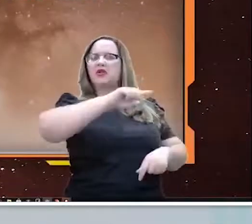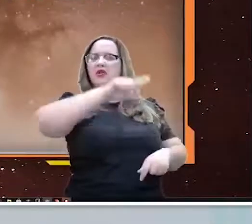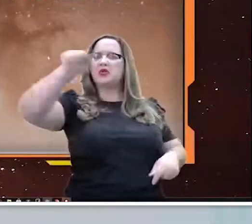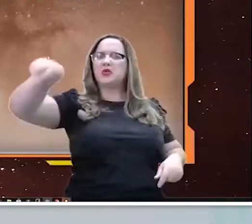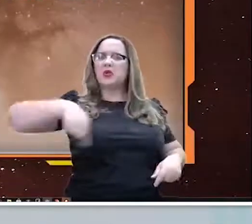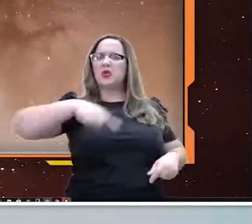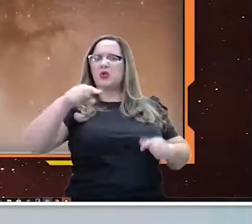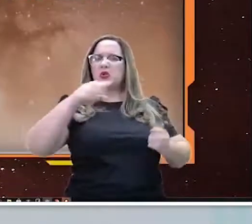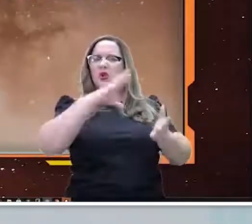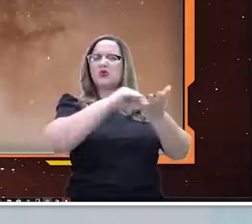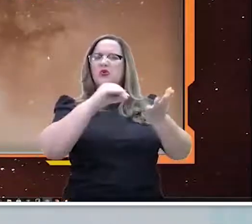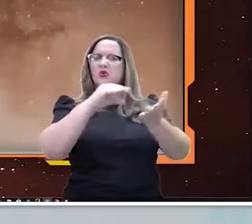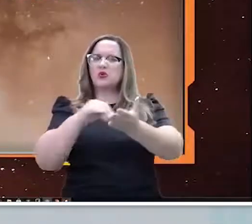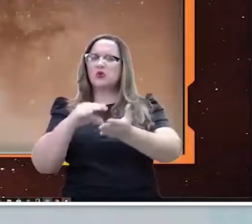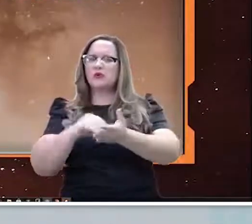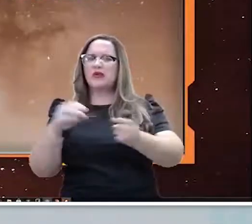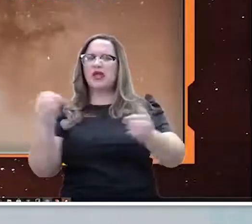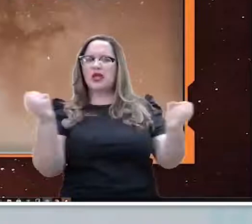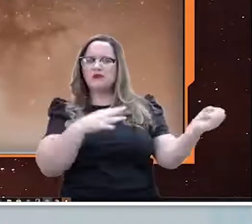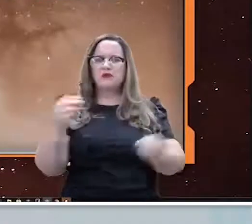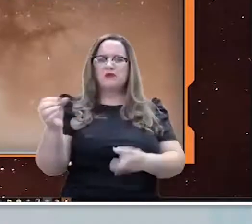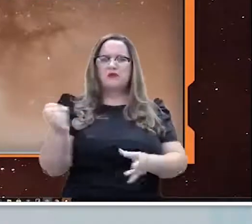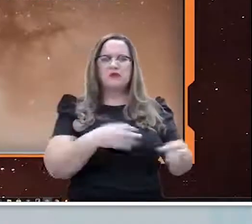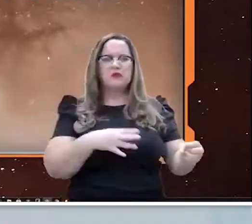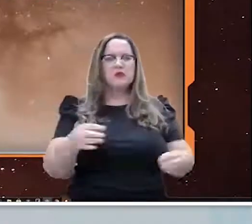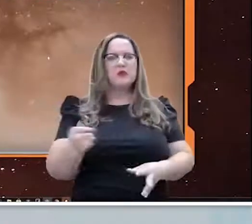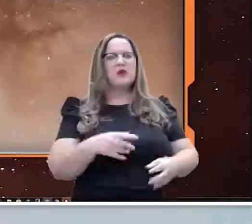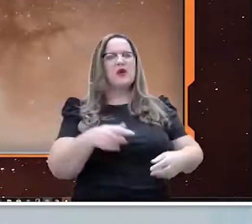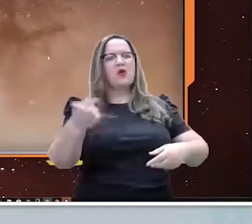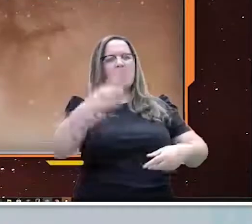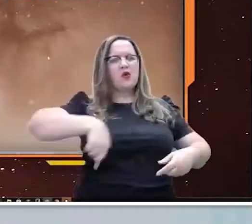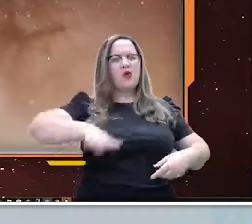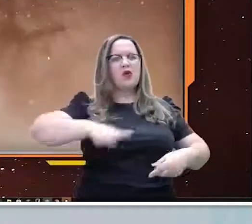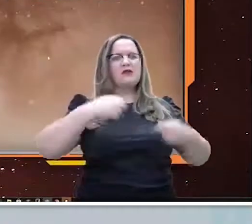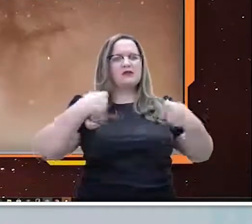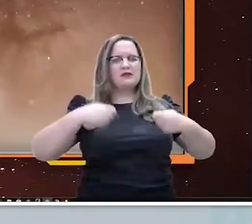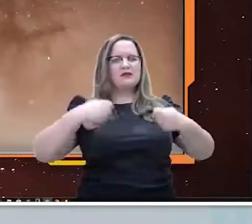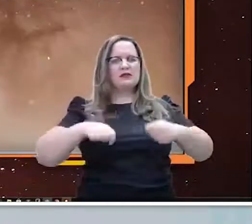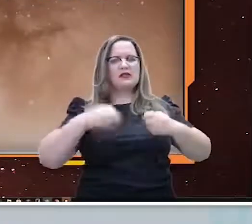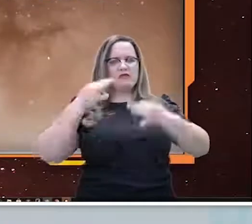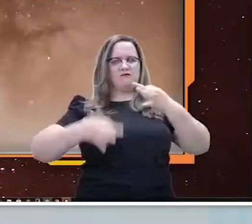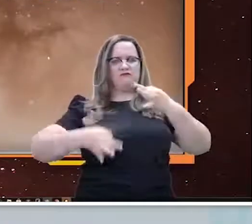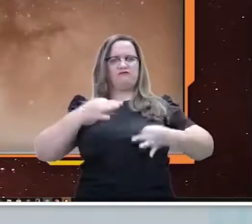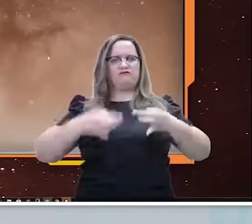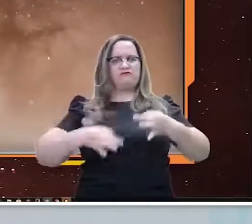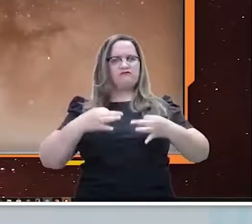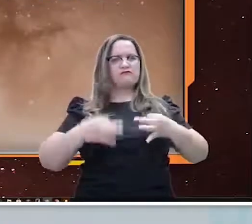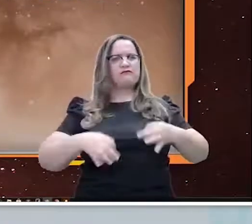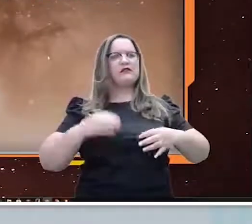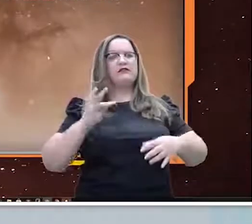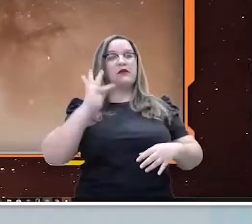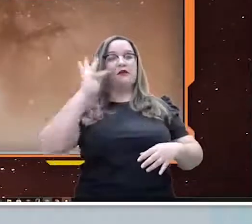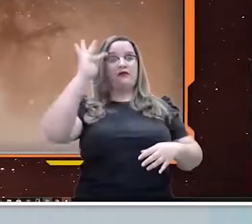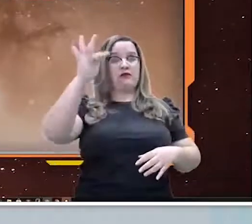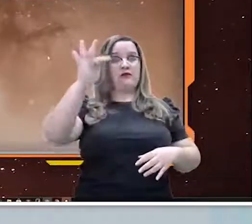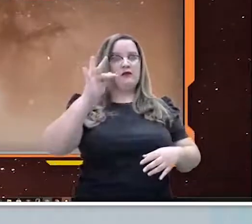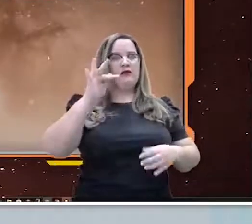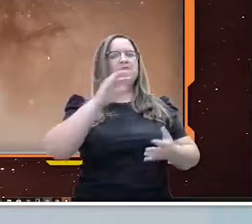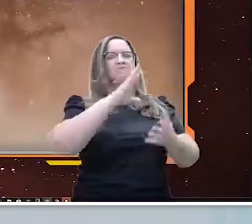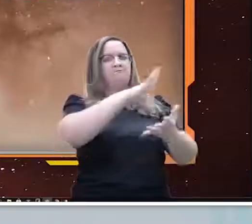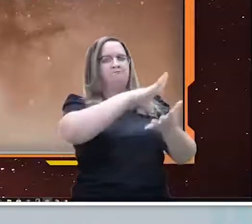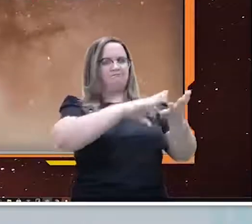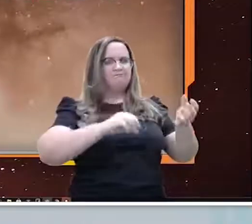na inovação, naquilo que nós precisamos para o judiciário, para uma visão de futuro. Então,